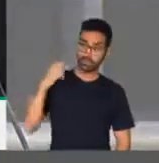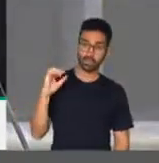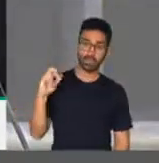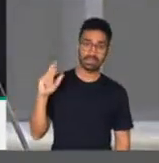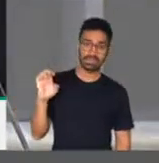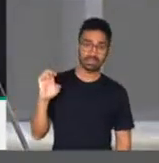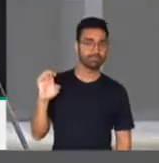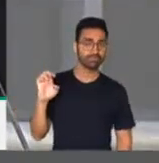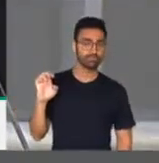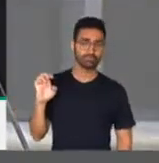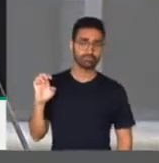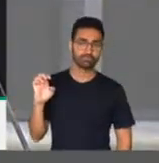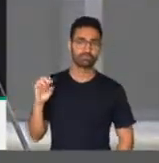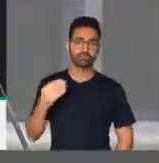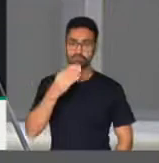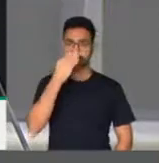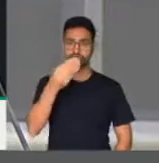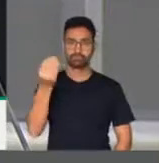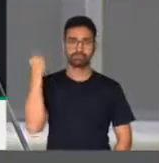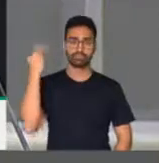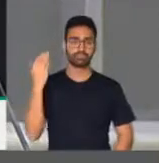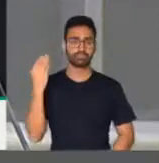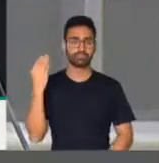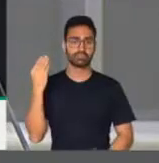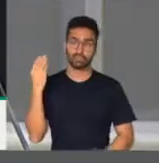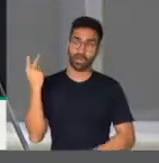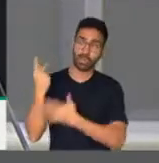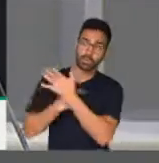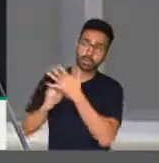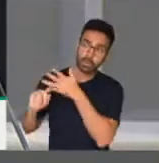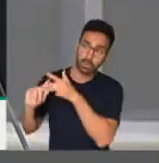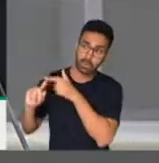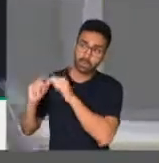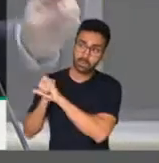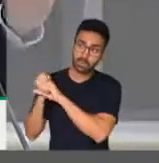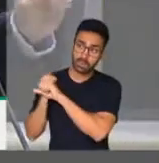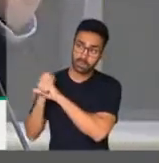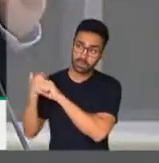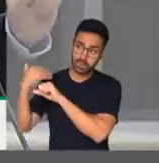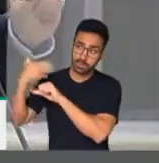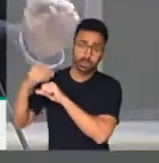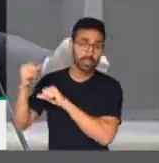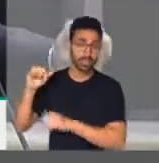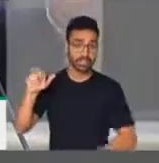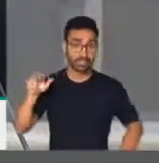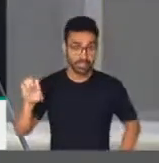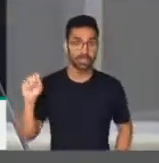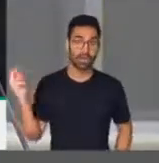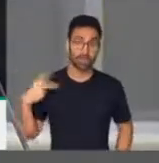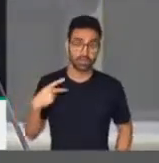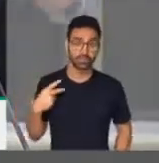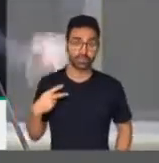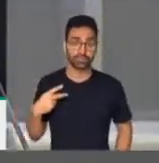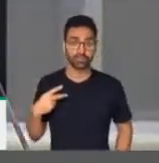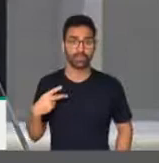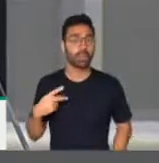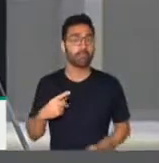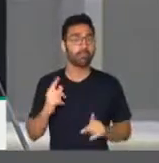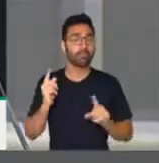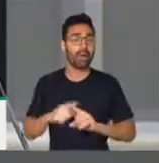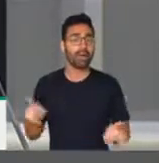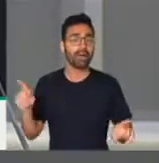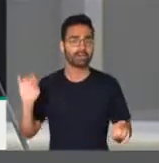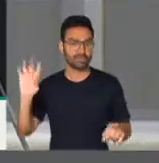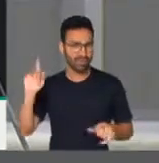enfrentamos, que nos acometeu e que nos envolveu nos últimos anos. Mas esta crise, senhor presidente, não é apenas uma crise